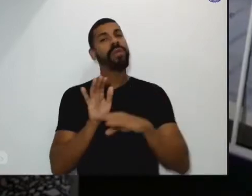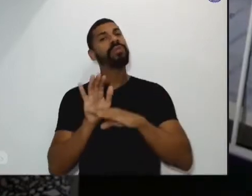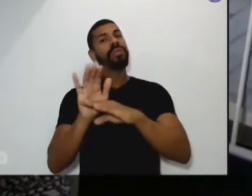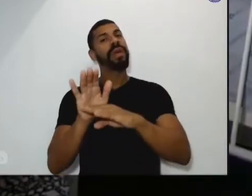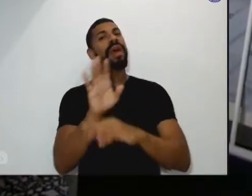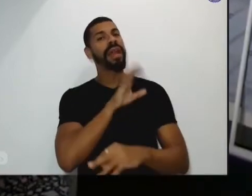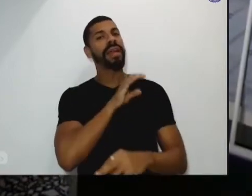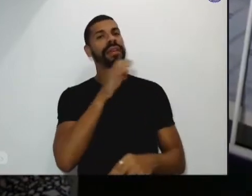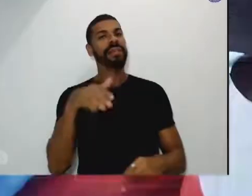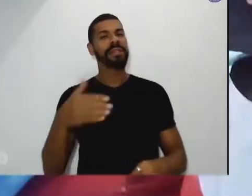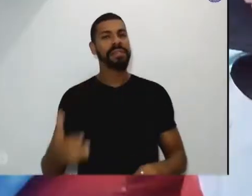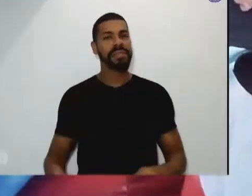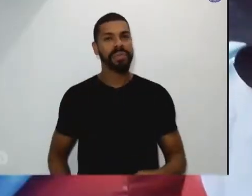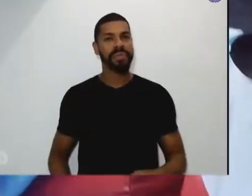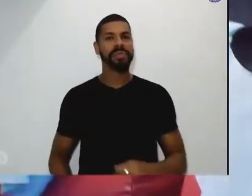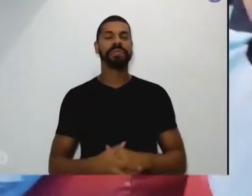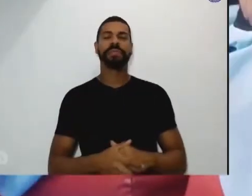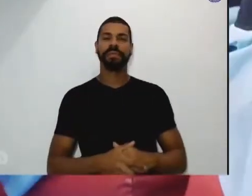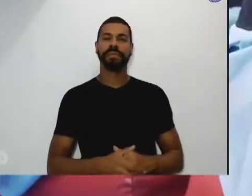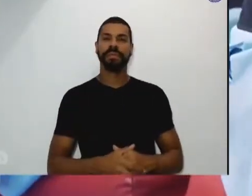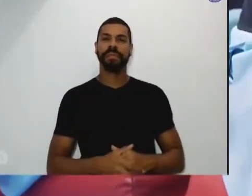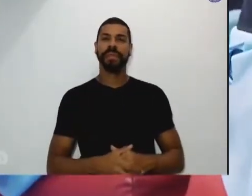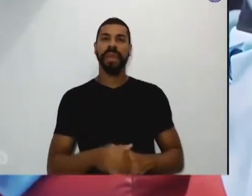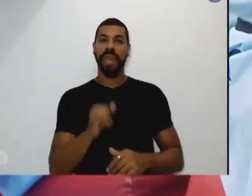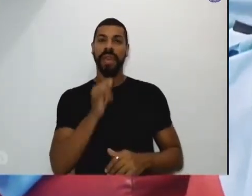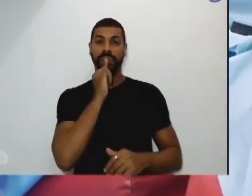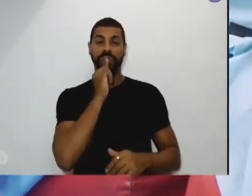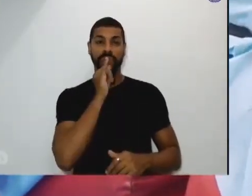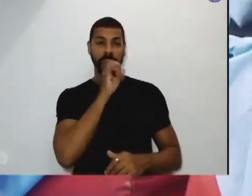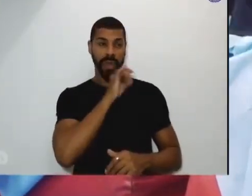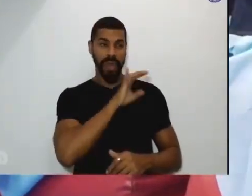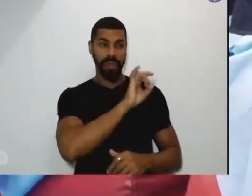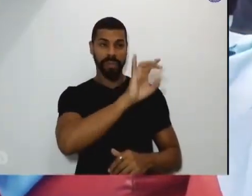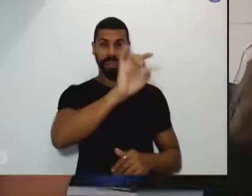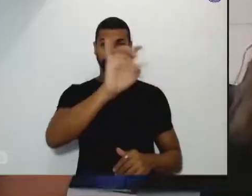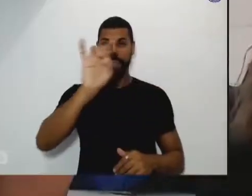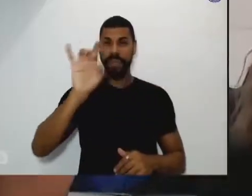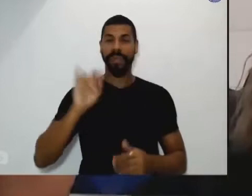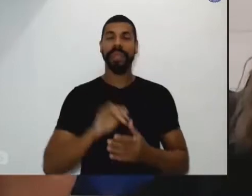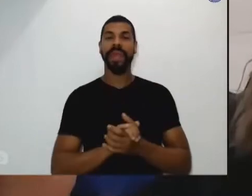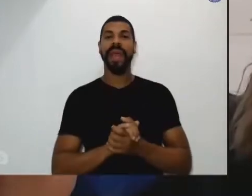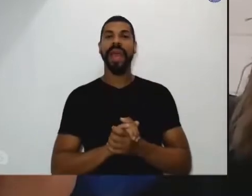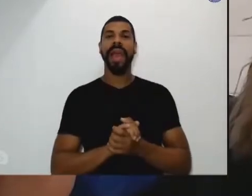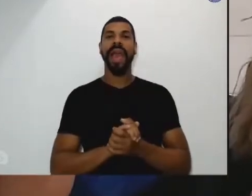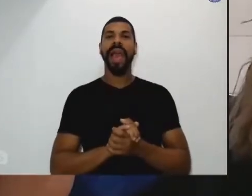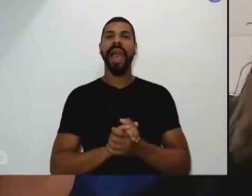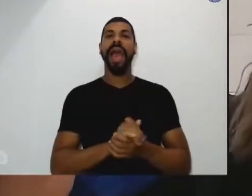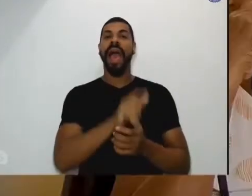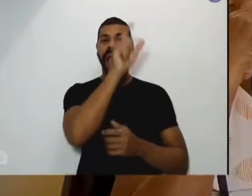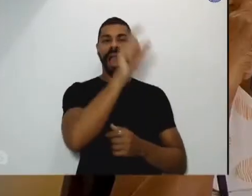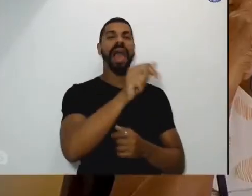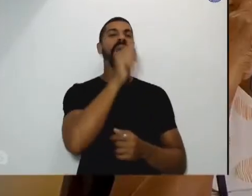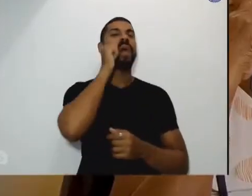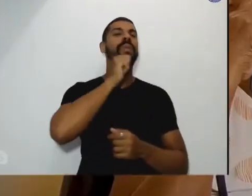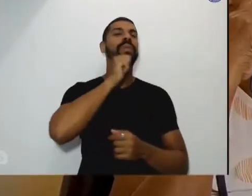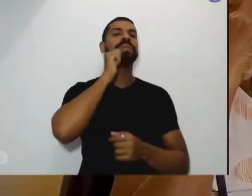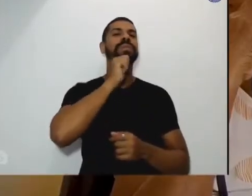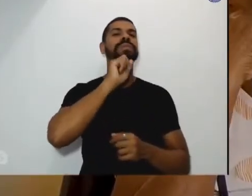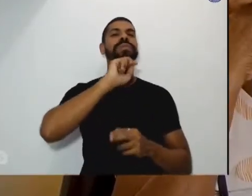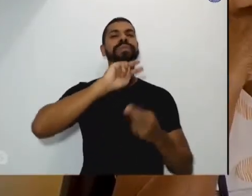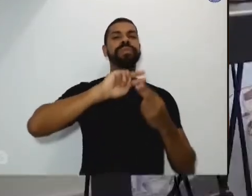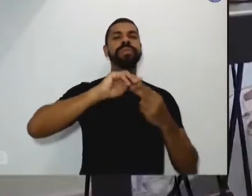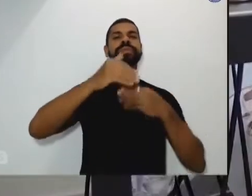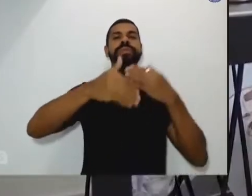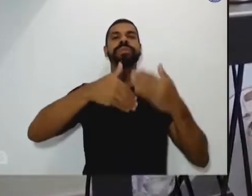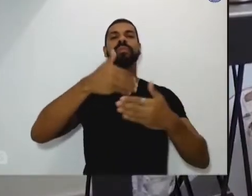vocês podem fazer. Eu costumo dizer aqui na nossa casa, hoje, Irmã Dulce, ela se multiplica em cada um de nós. Irmã Dulce está no